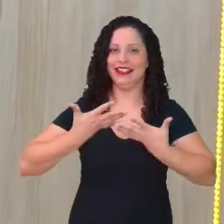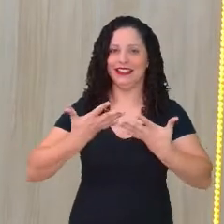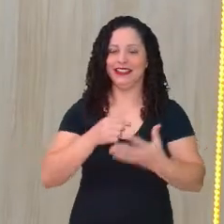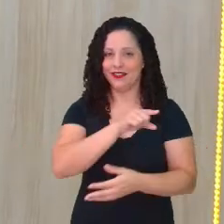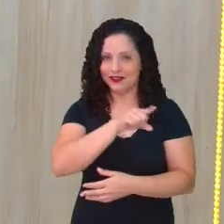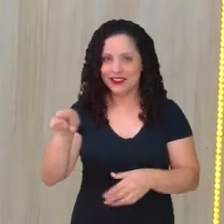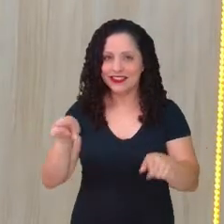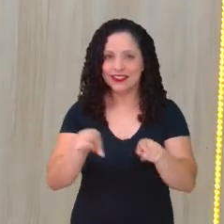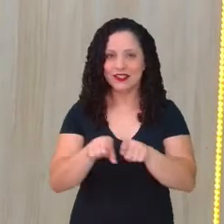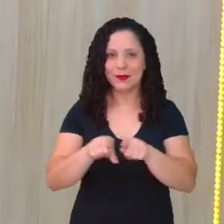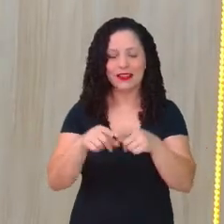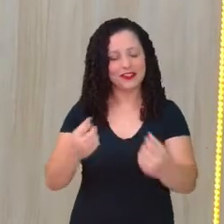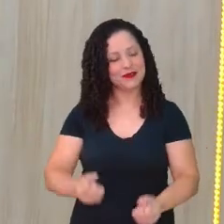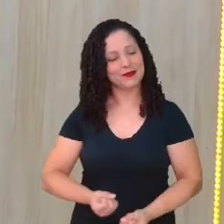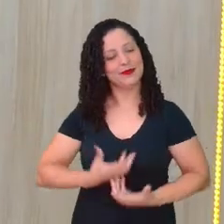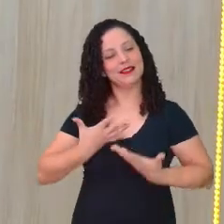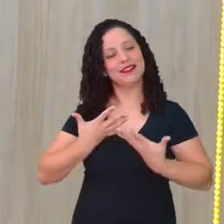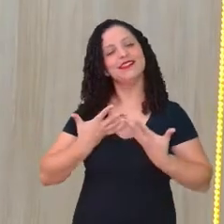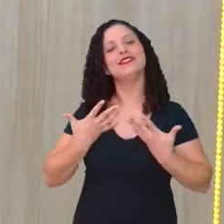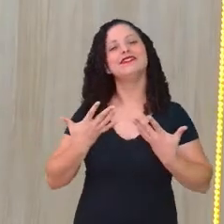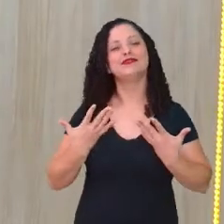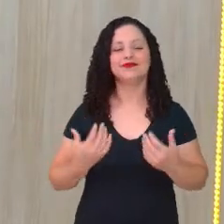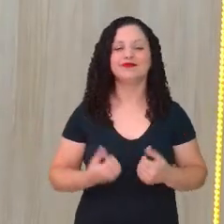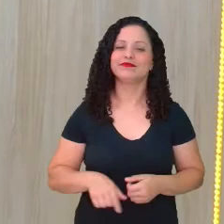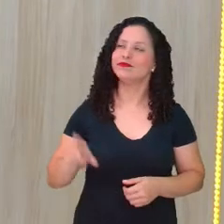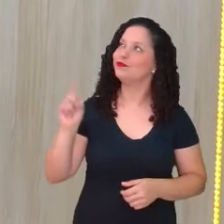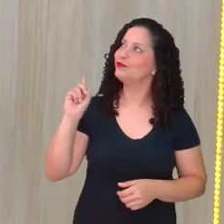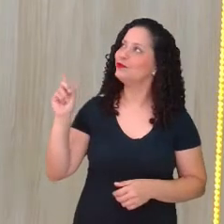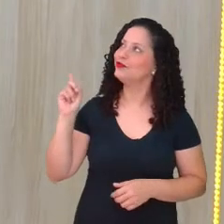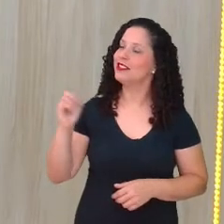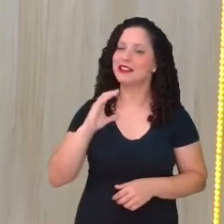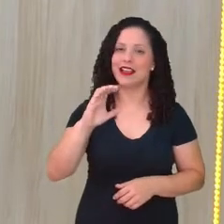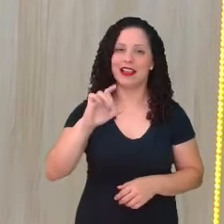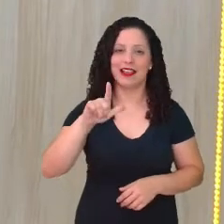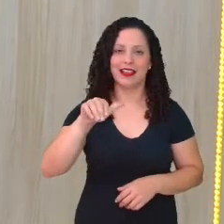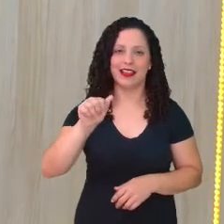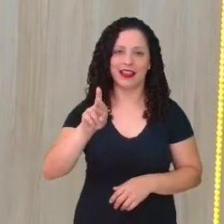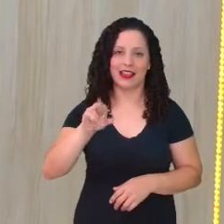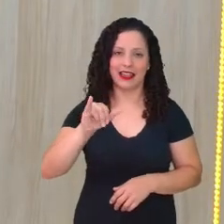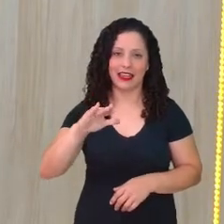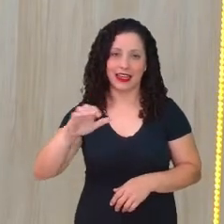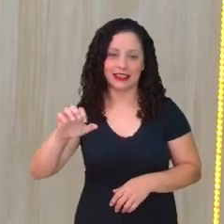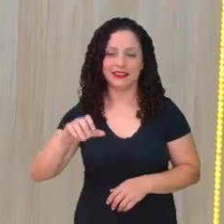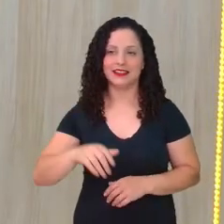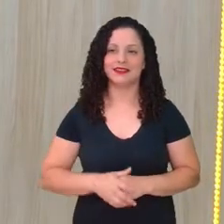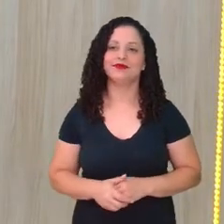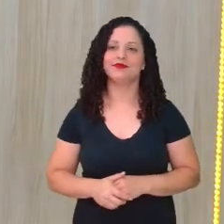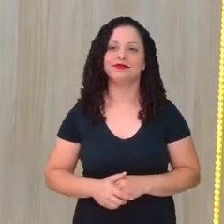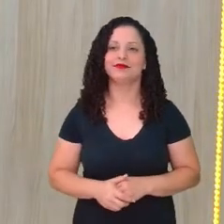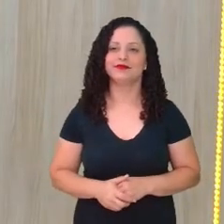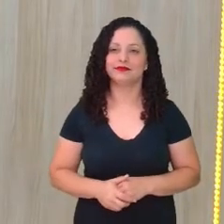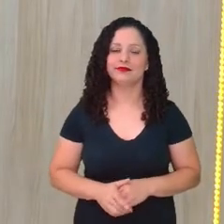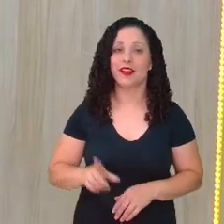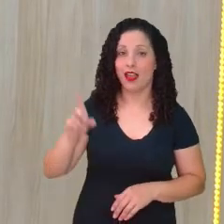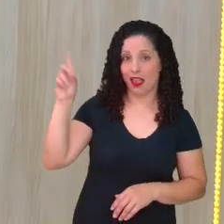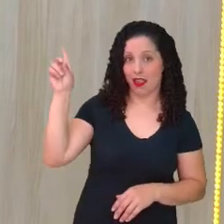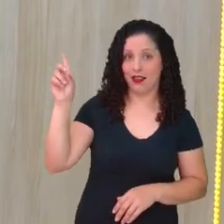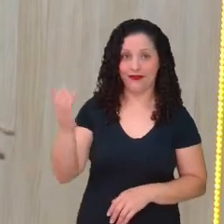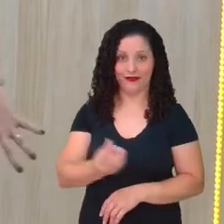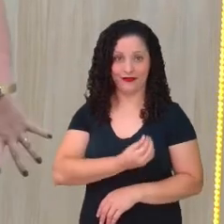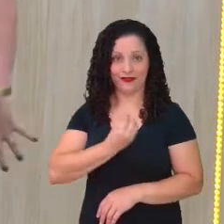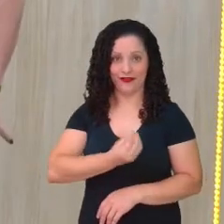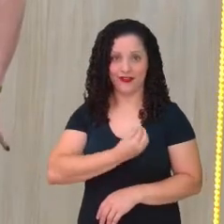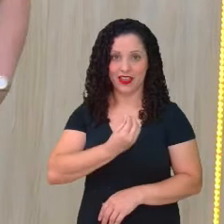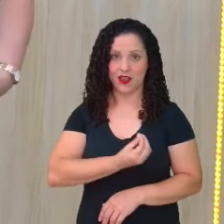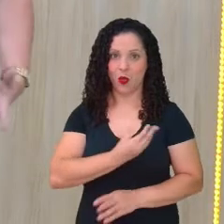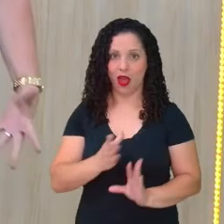inspirados e inspiradas por essa mulher chamada Clarice Lispector. Então, Clarice morou aqui